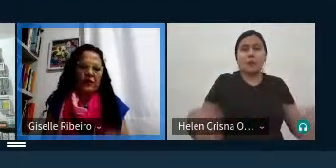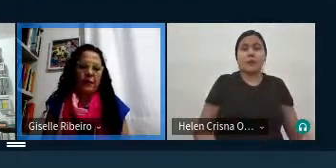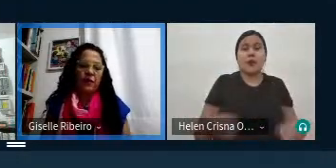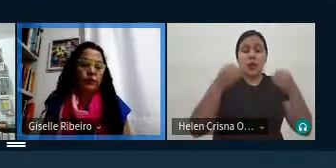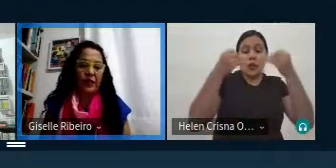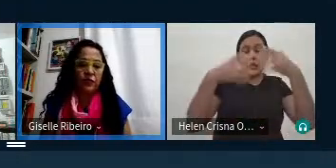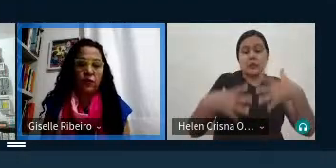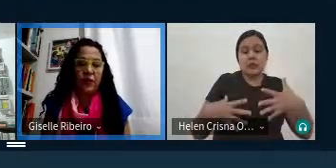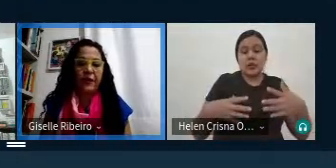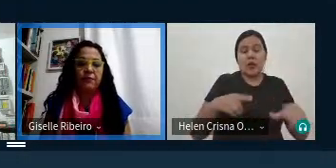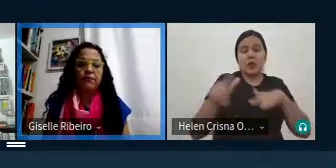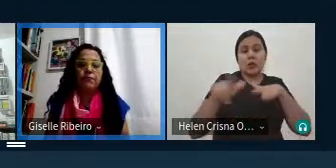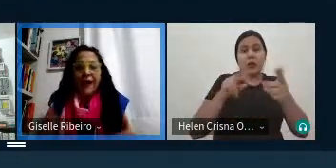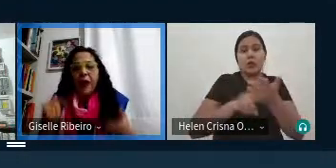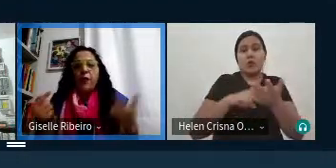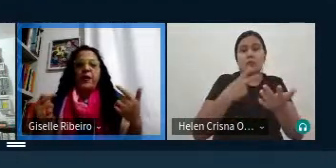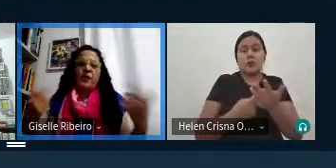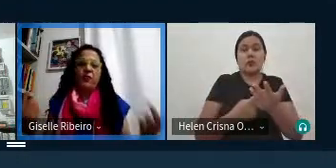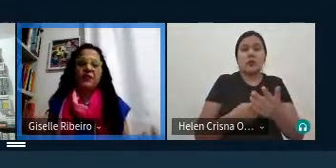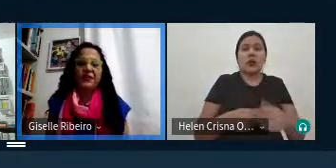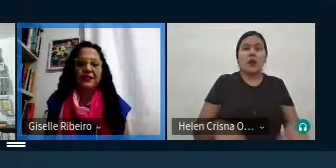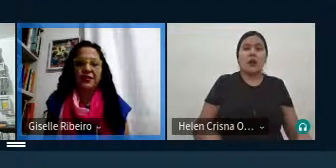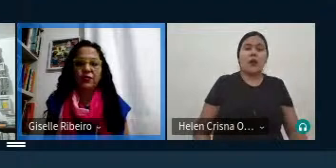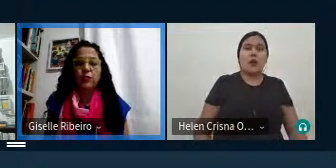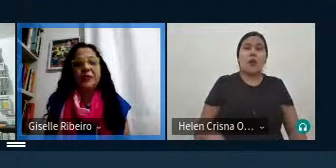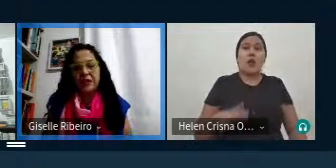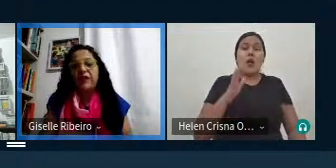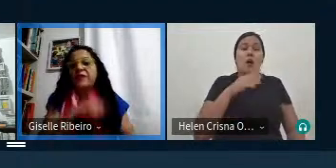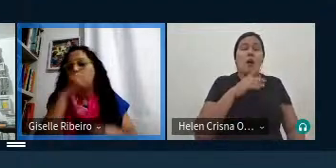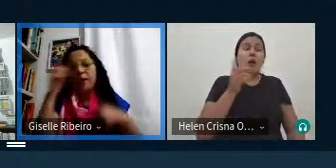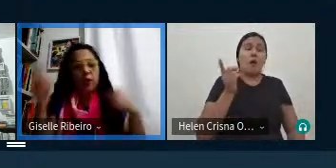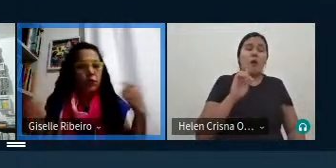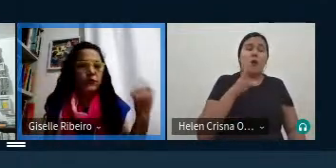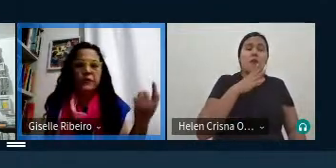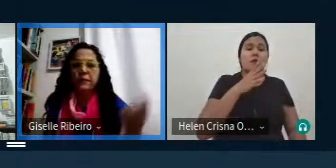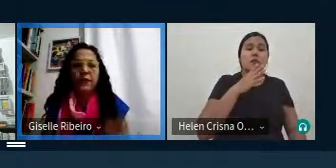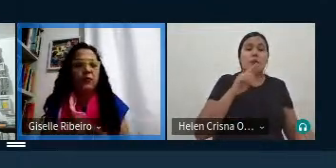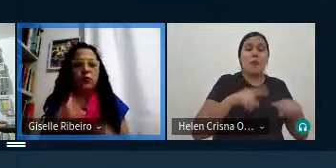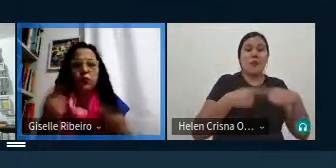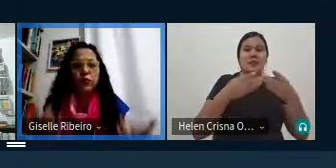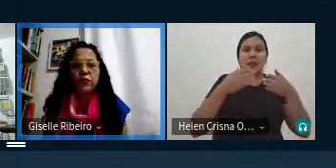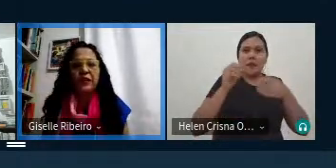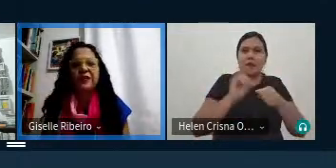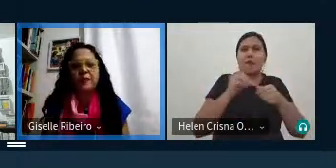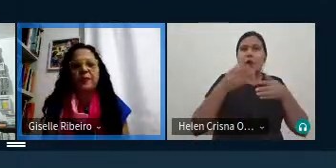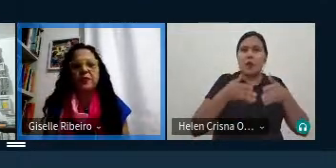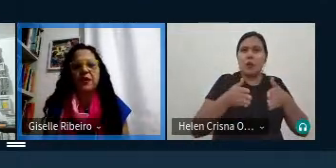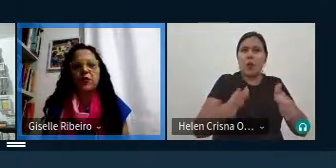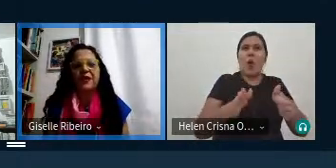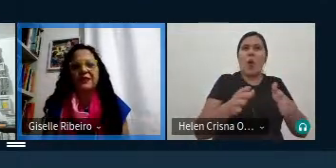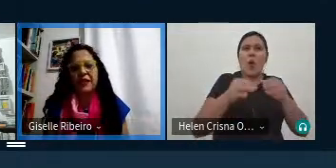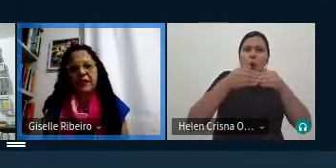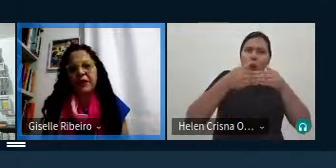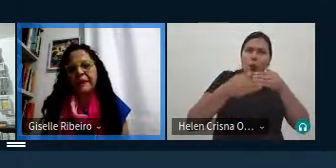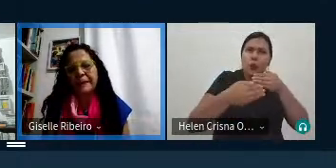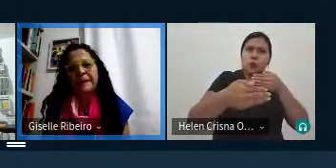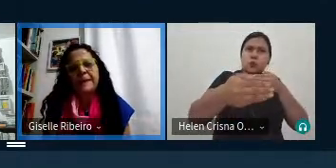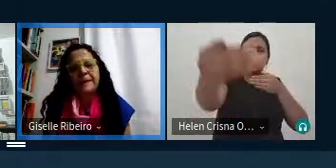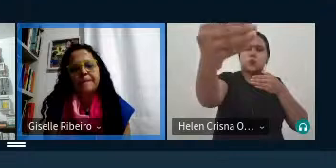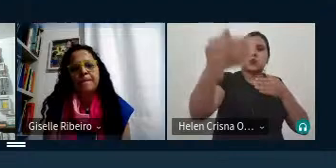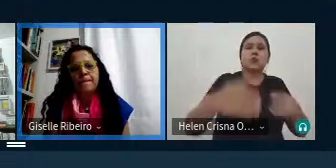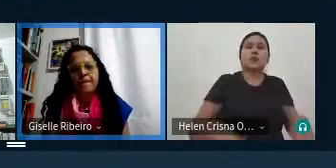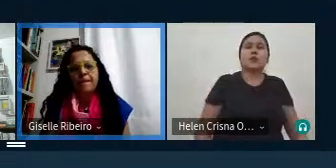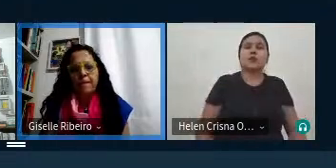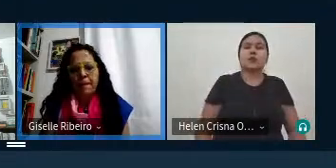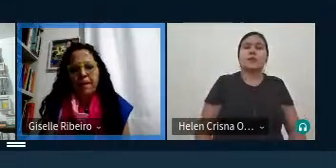aqui o trabalho do tradutor que mal é reconhecido mas ele faz um percurso também muito grande pra poder alcançar né